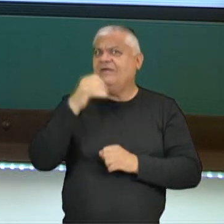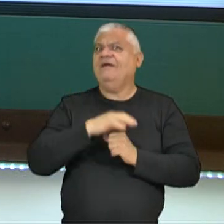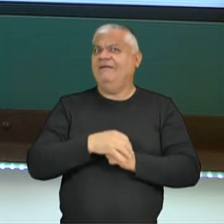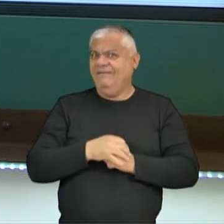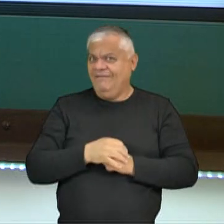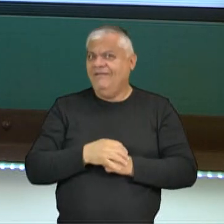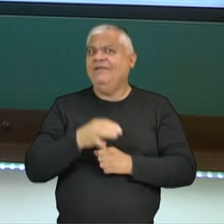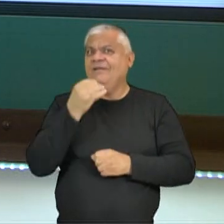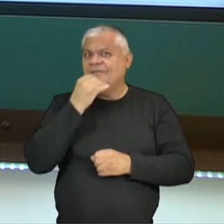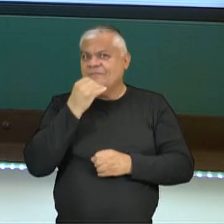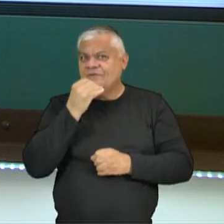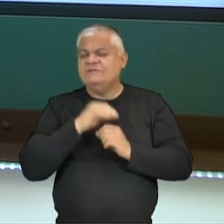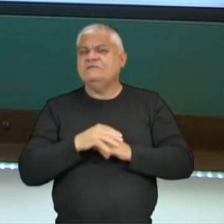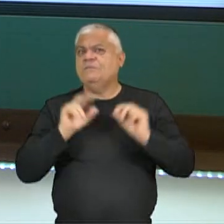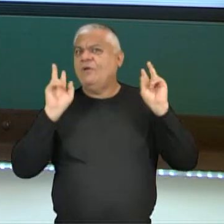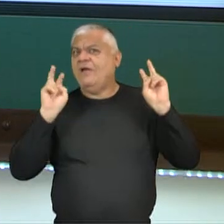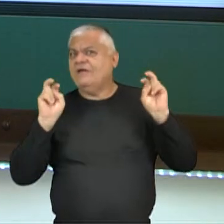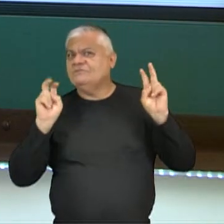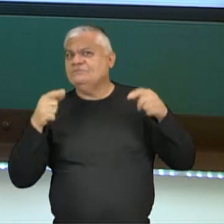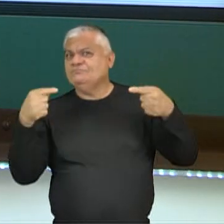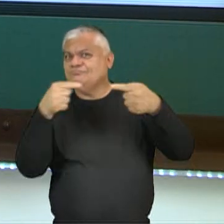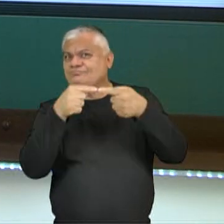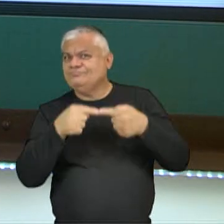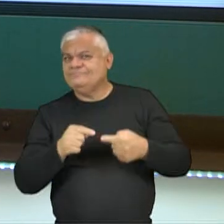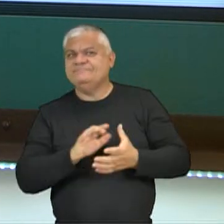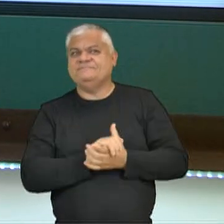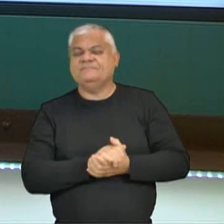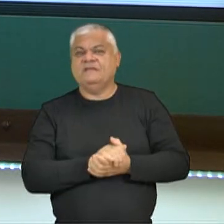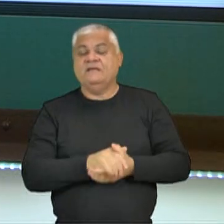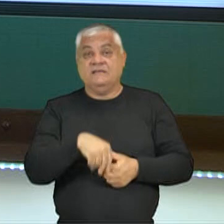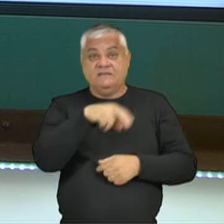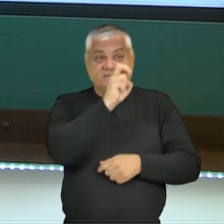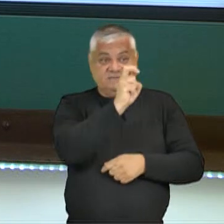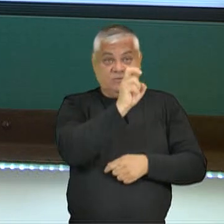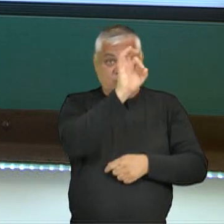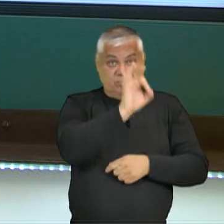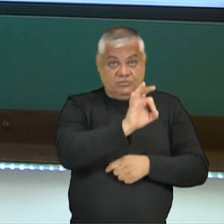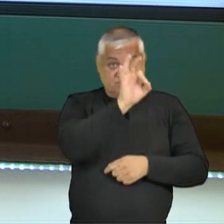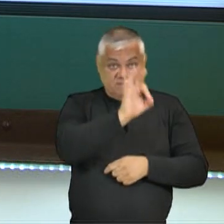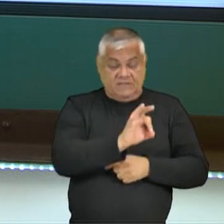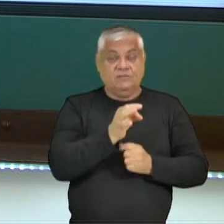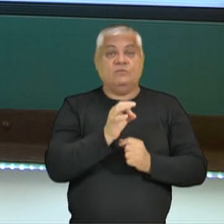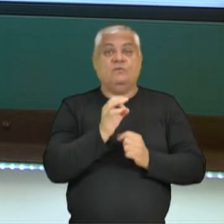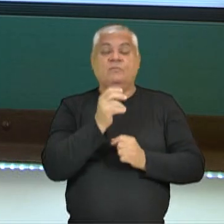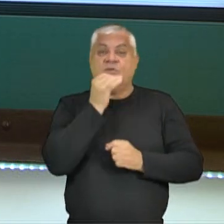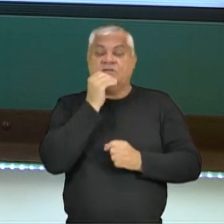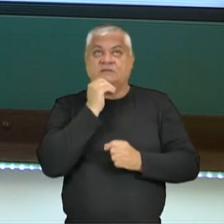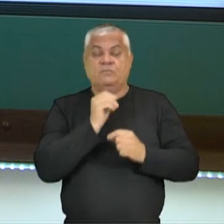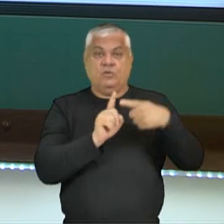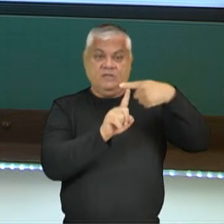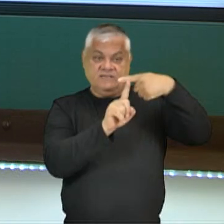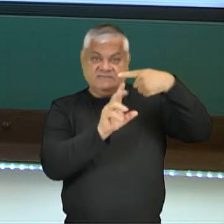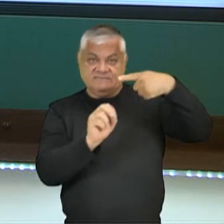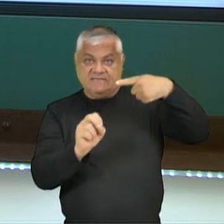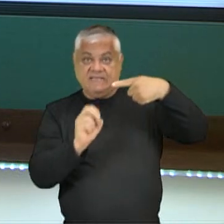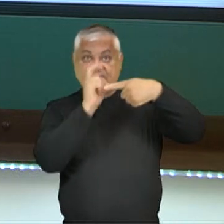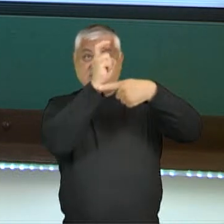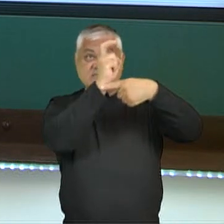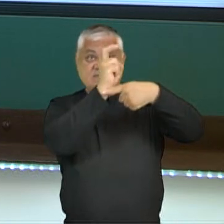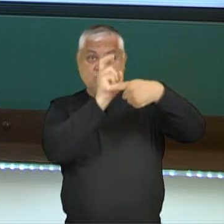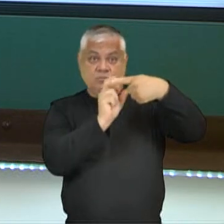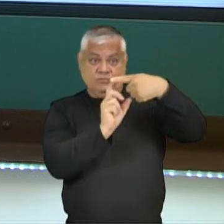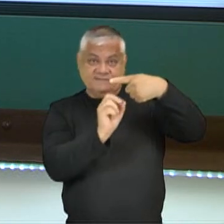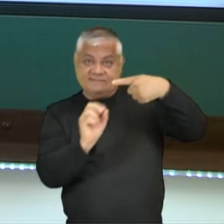trabalhando, estudando alguns assuntos relacionados. Então, 5%, ou seja, 5 a cada 100, é isso que quer dizer.